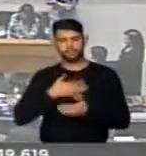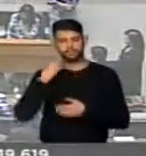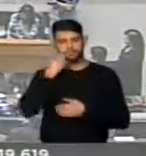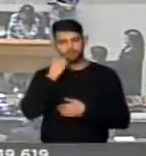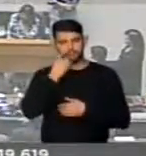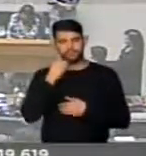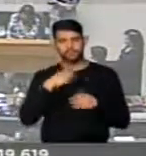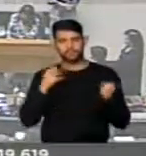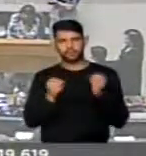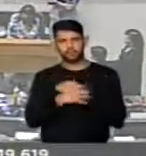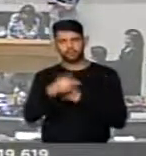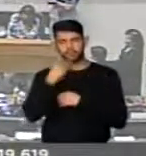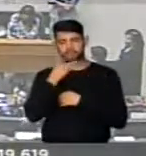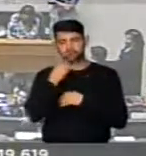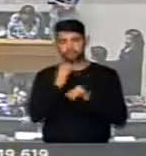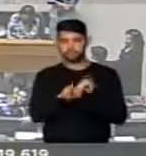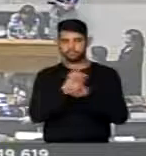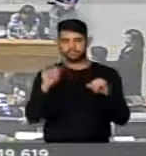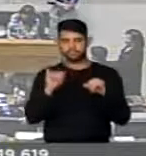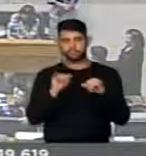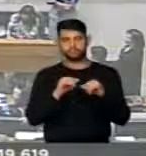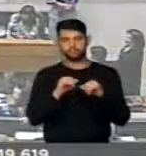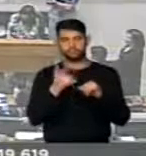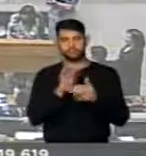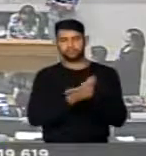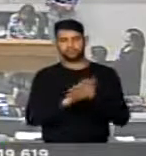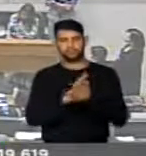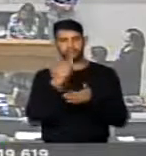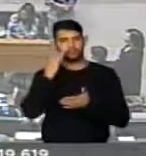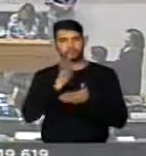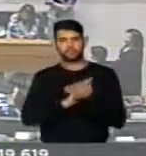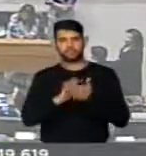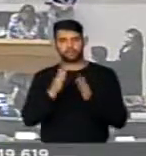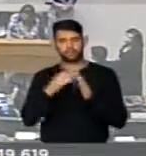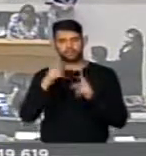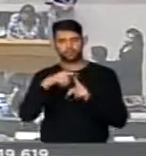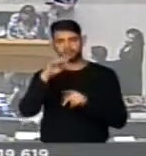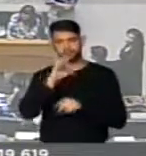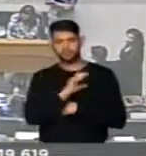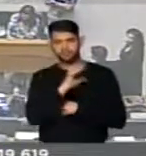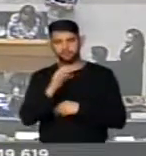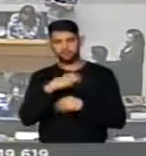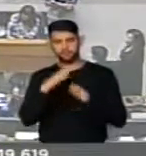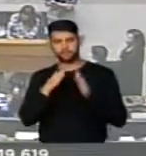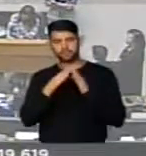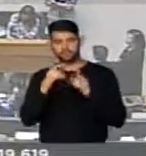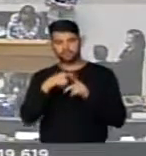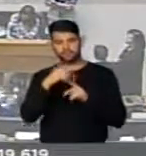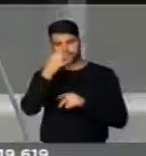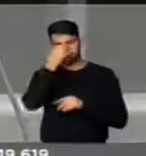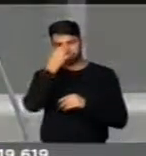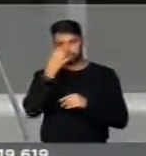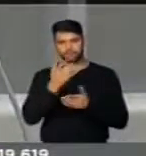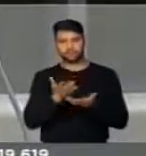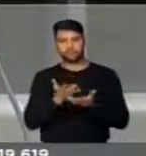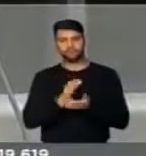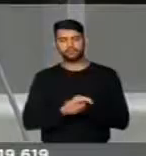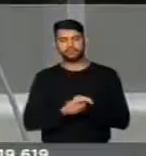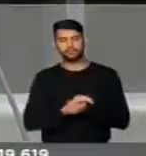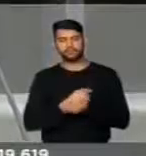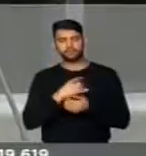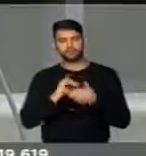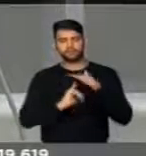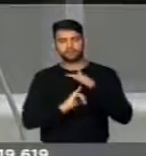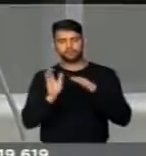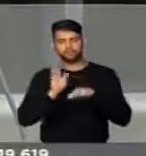deputada que acabou de discursar não deve saber que a igreja católica e as igrejas evangélicas são